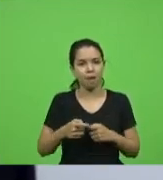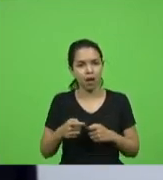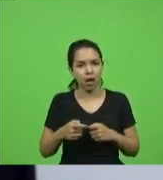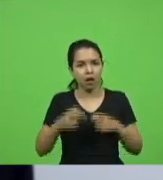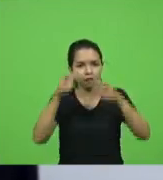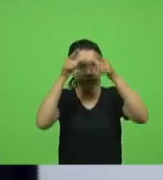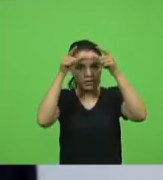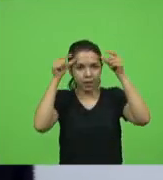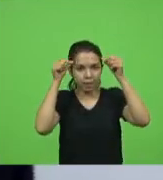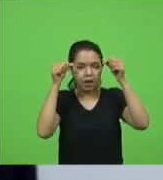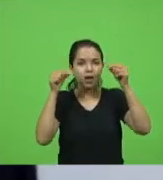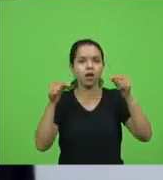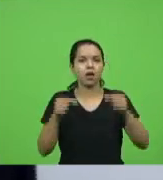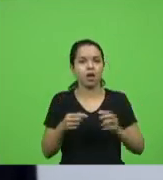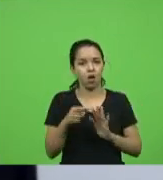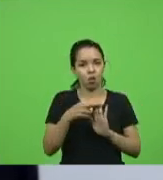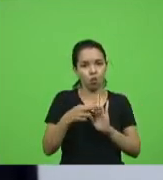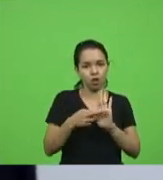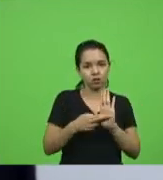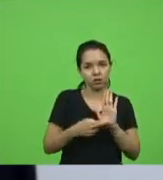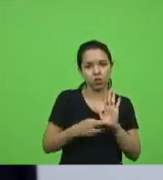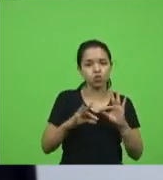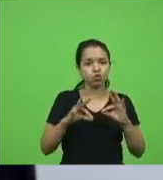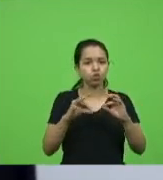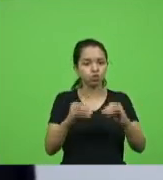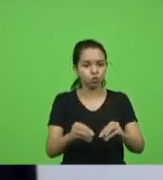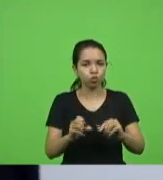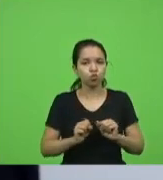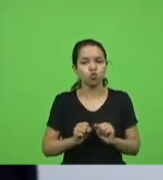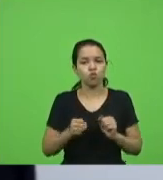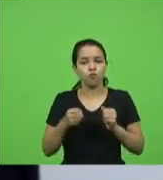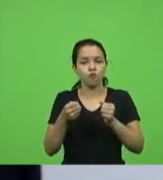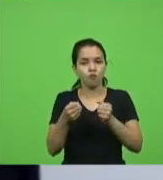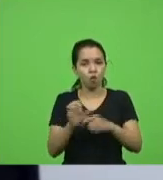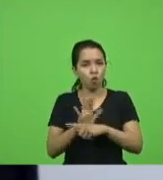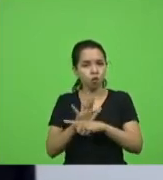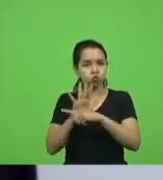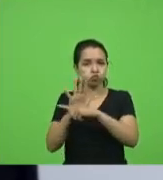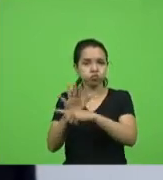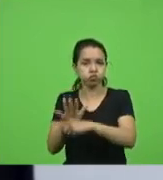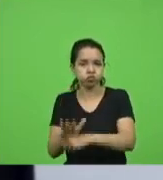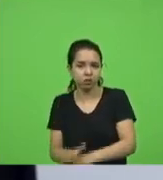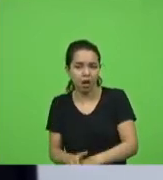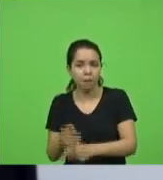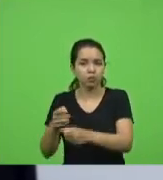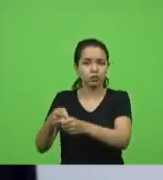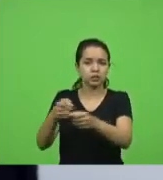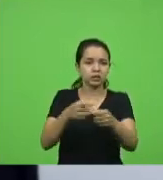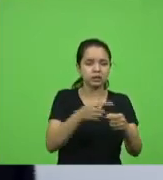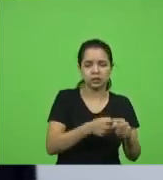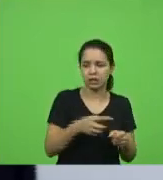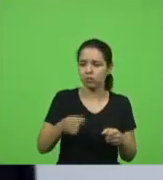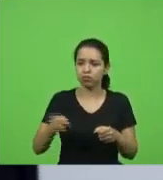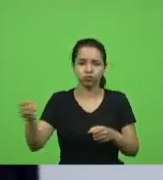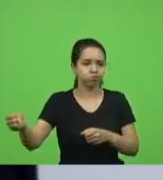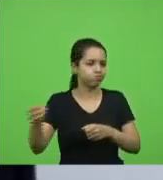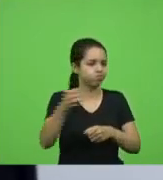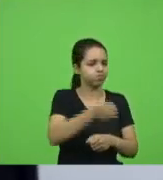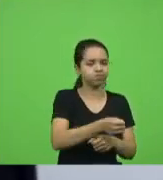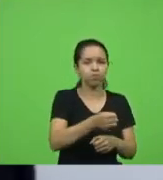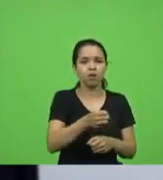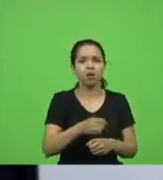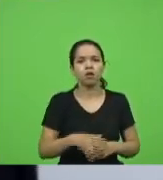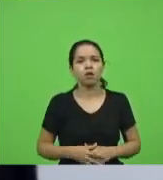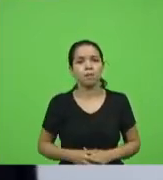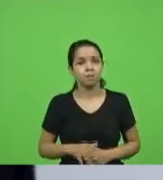a regulação estão fazendo o possível leva do município para outro para outro hospital e agora